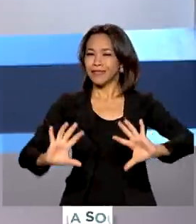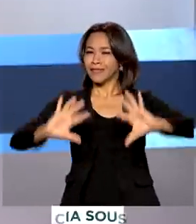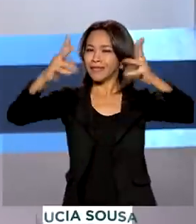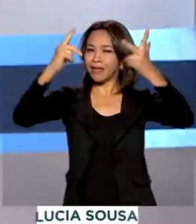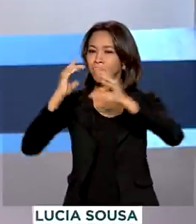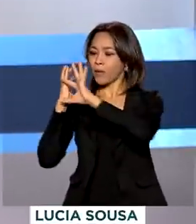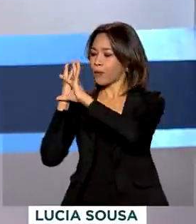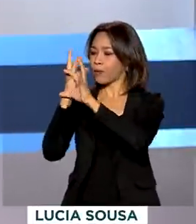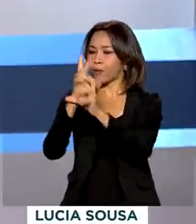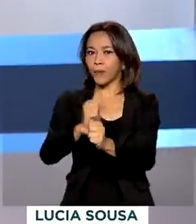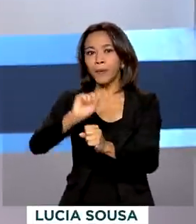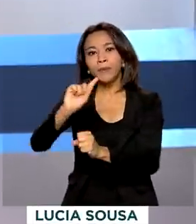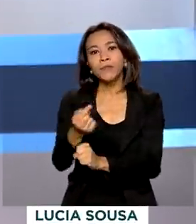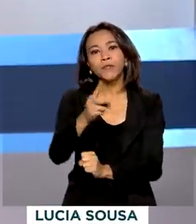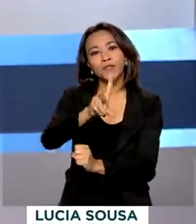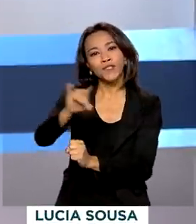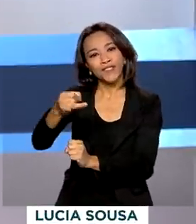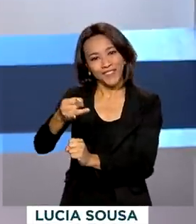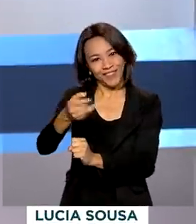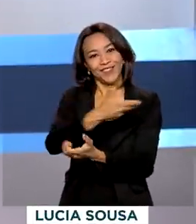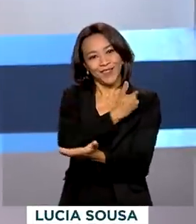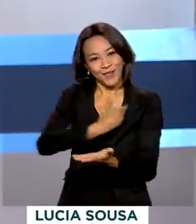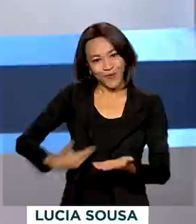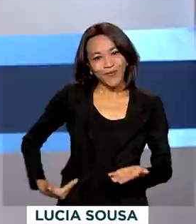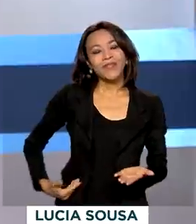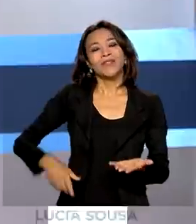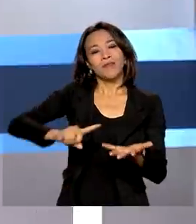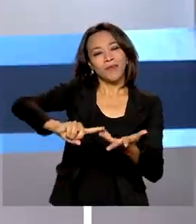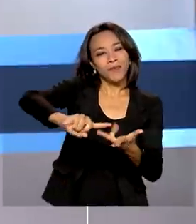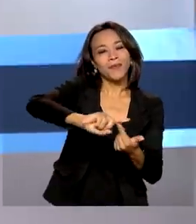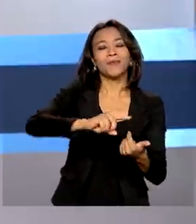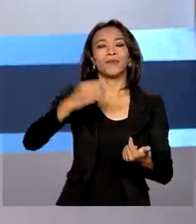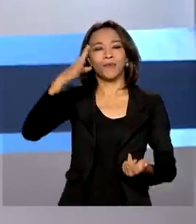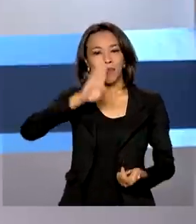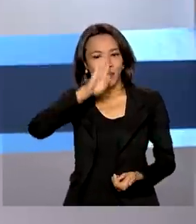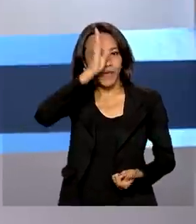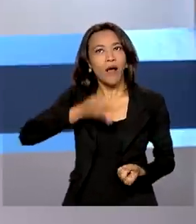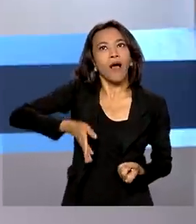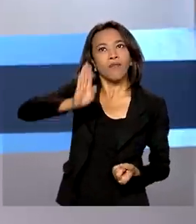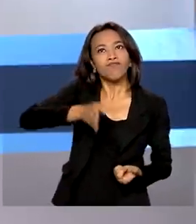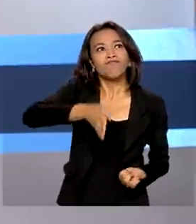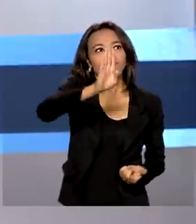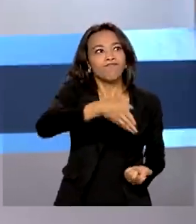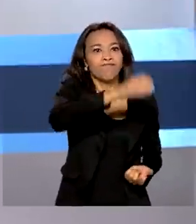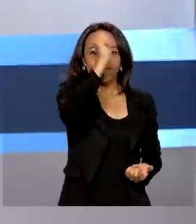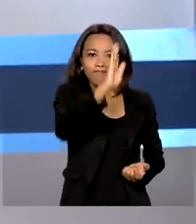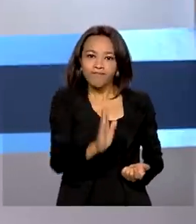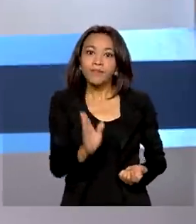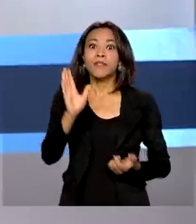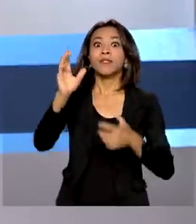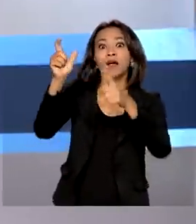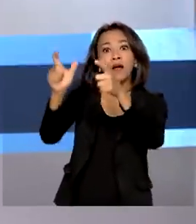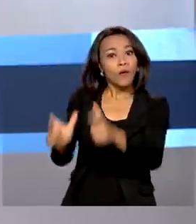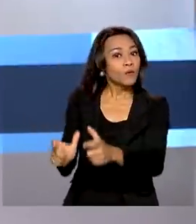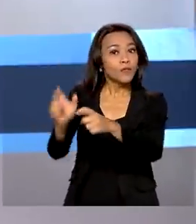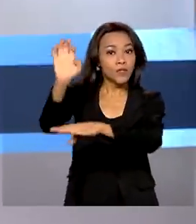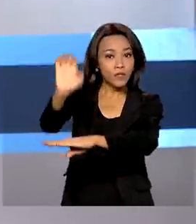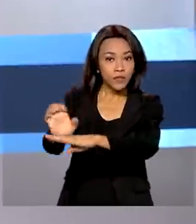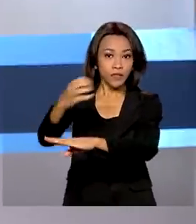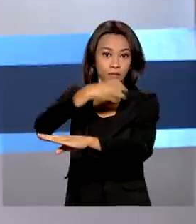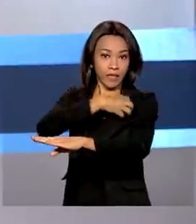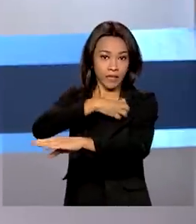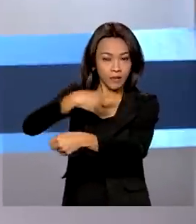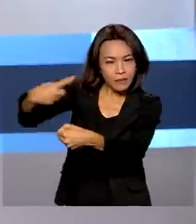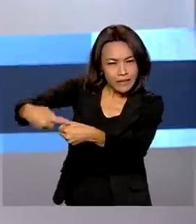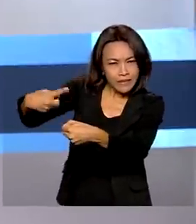de gestão, o presidente Jair Bolsonaro deu início a uma série de viagens pelo Brasil. No interior da Bahia, em Teixeira de Freitas,